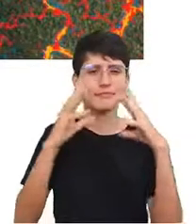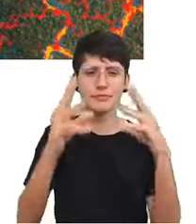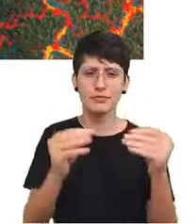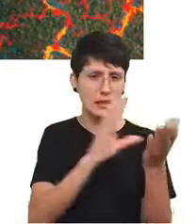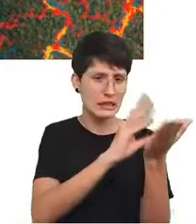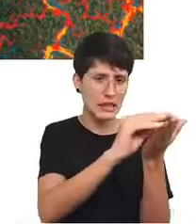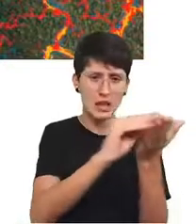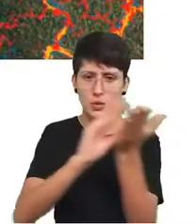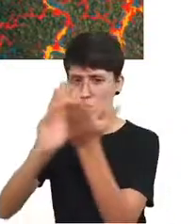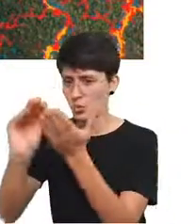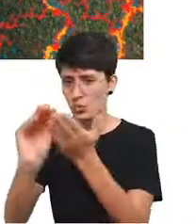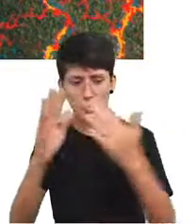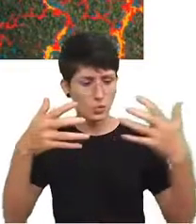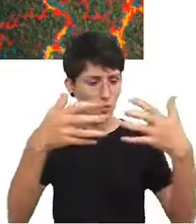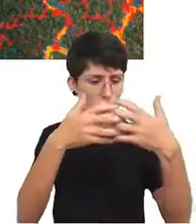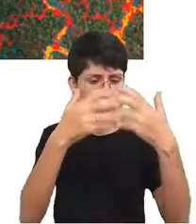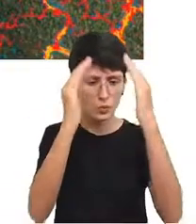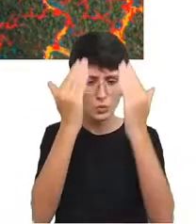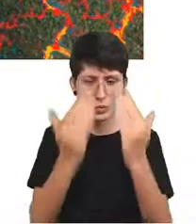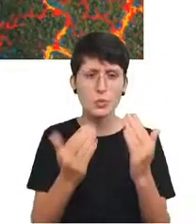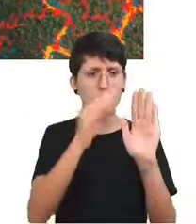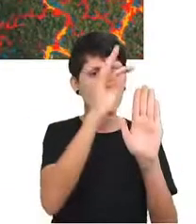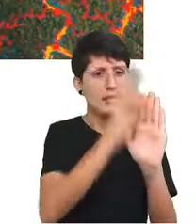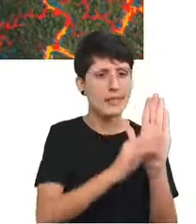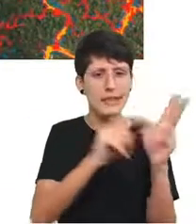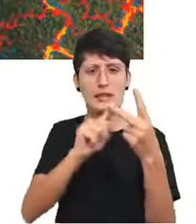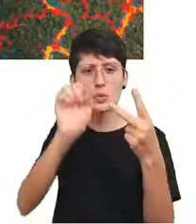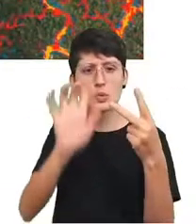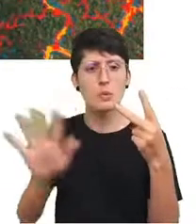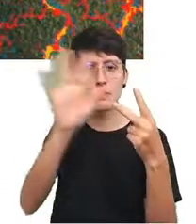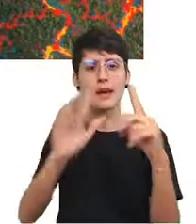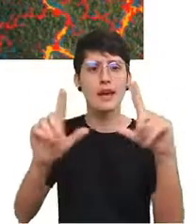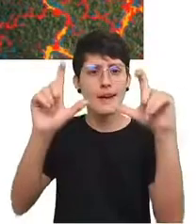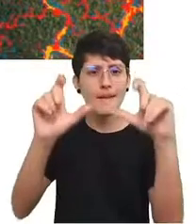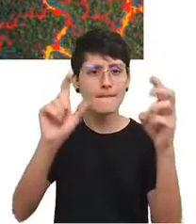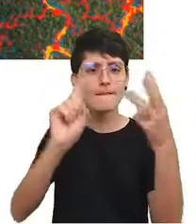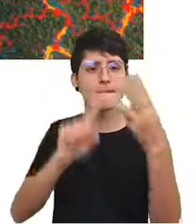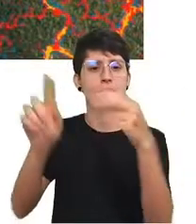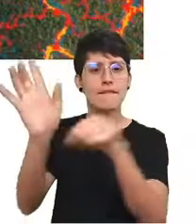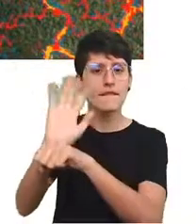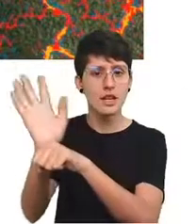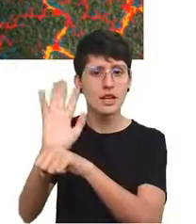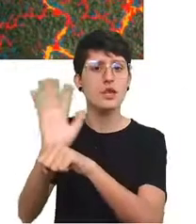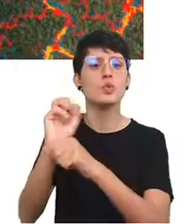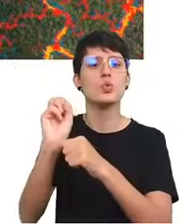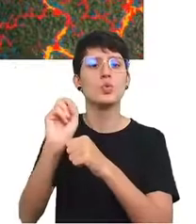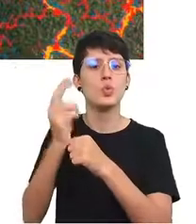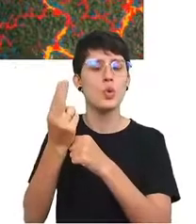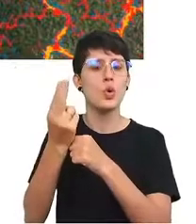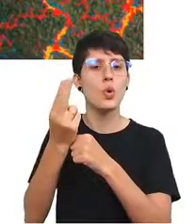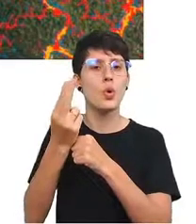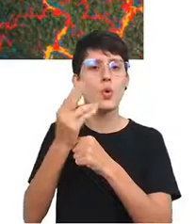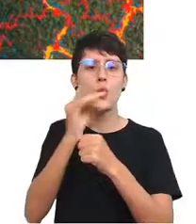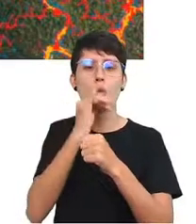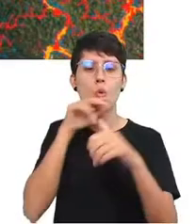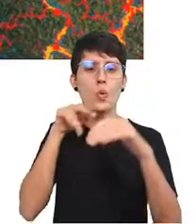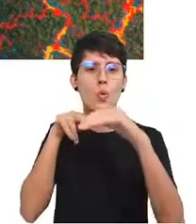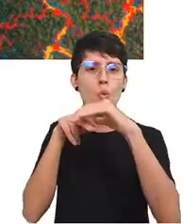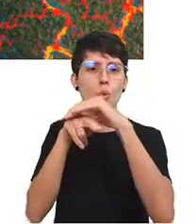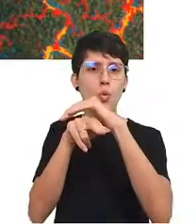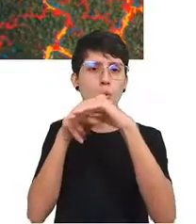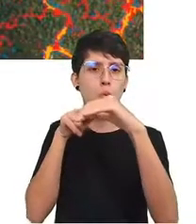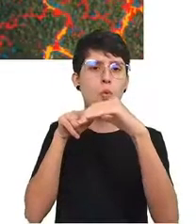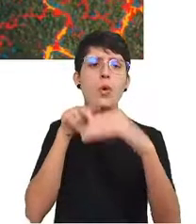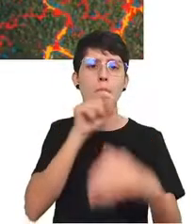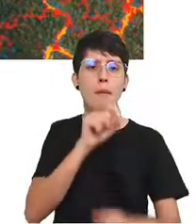Isso não inclui apenas números, mas textos, imagens, vídeos, imagens de ressonância magnética, mapas,